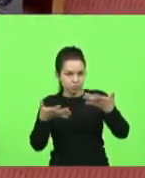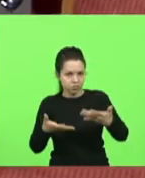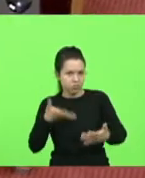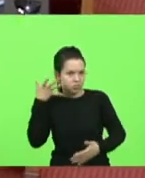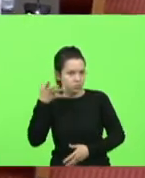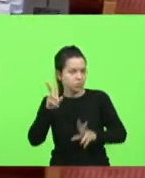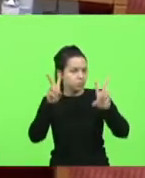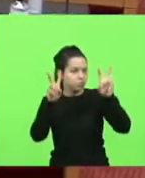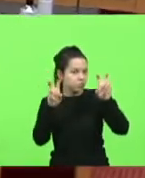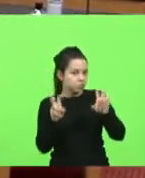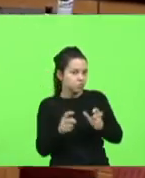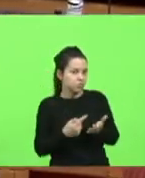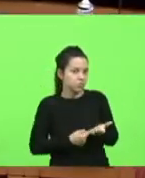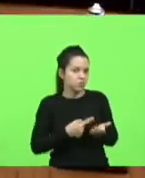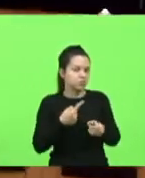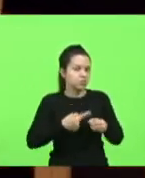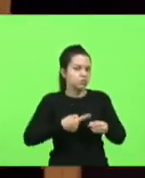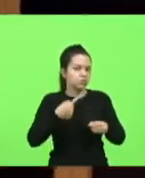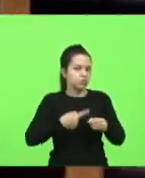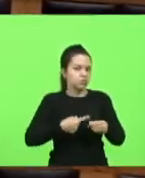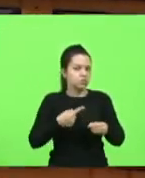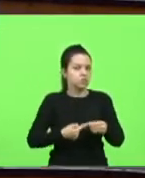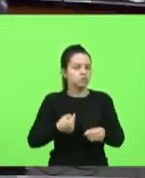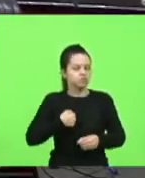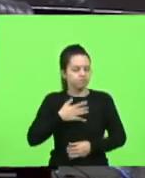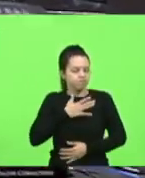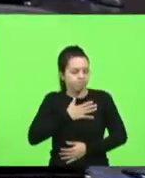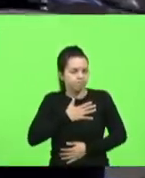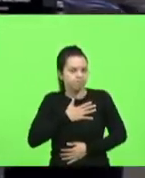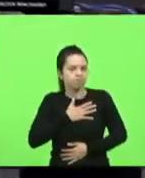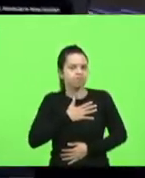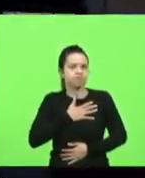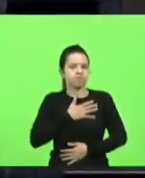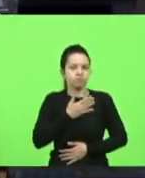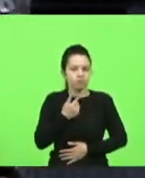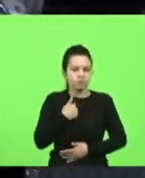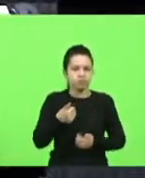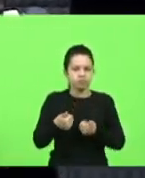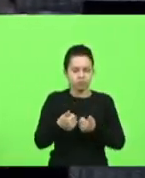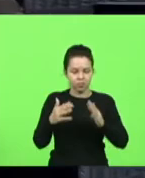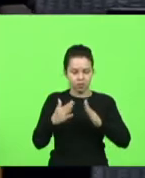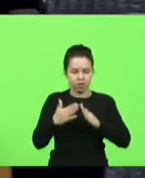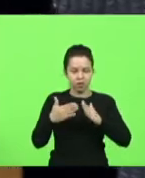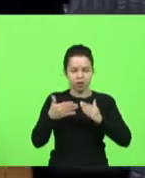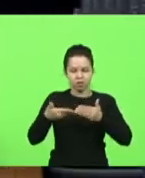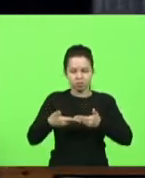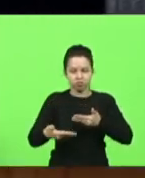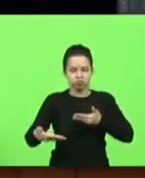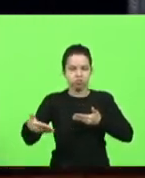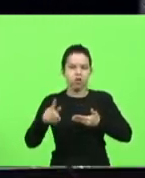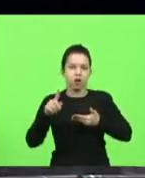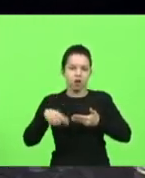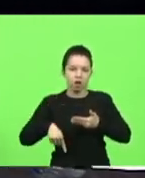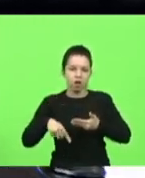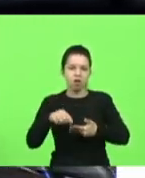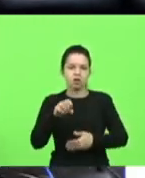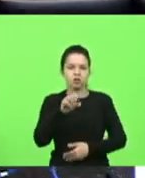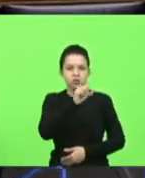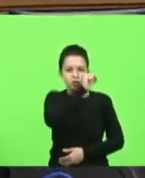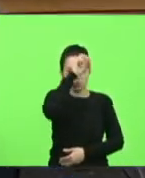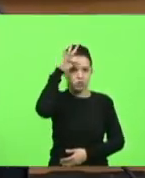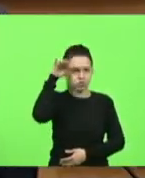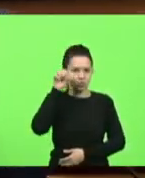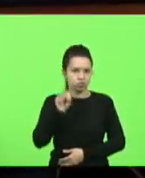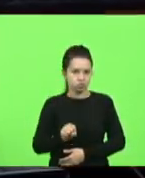que me é muito querida é praticamente o quintal da nossa casa uma extensão de Joinville que é São Francisco do Sul São